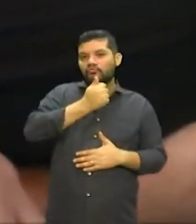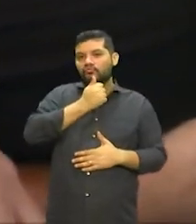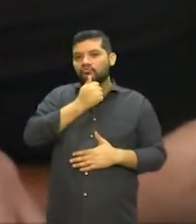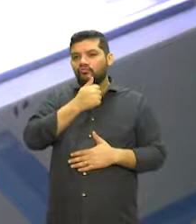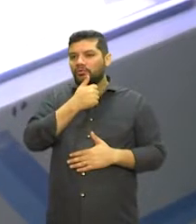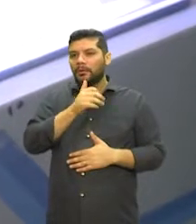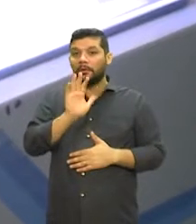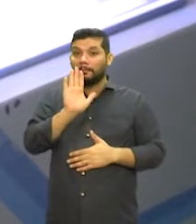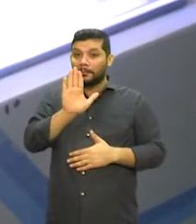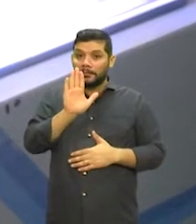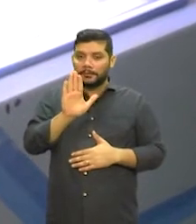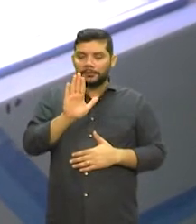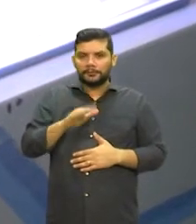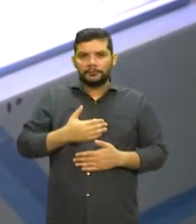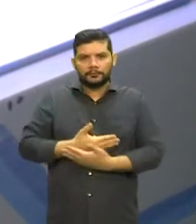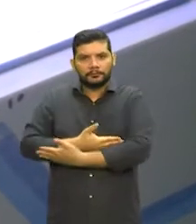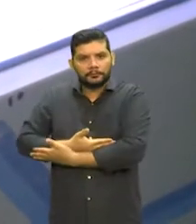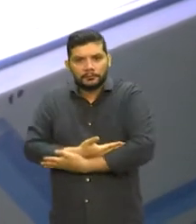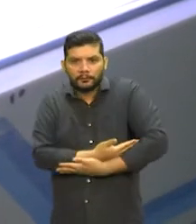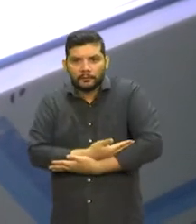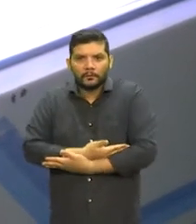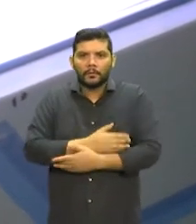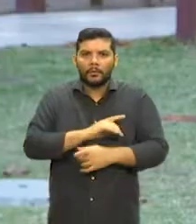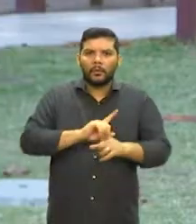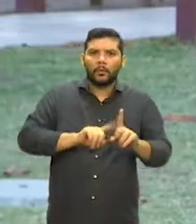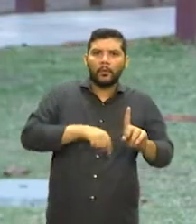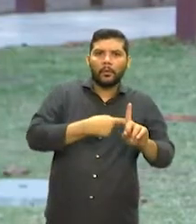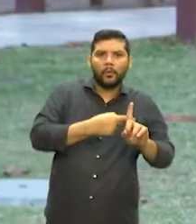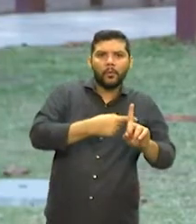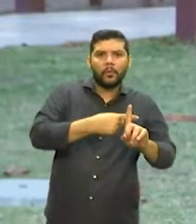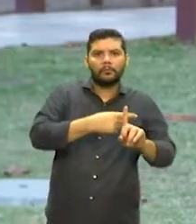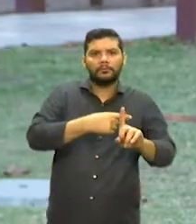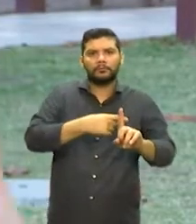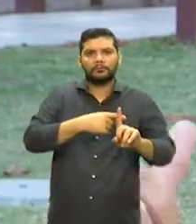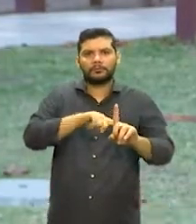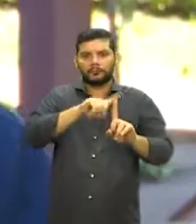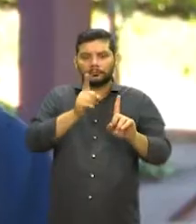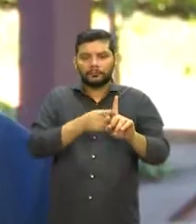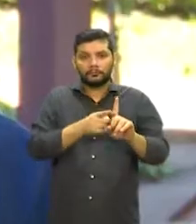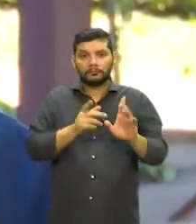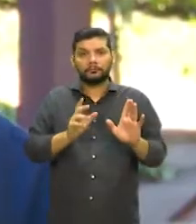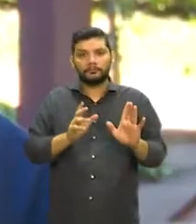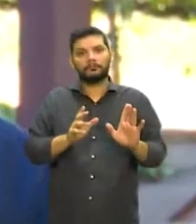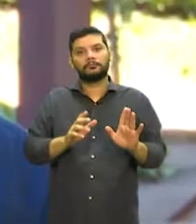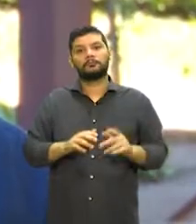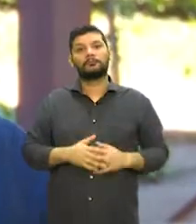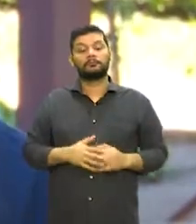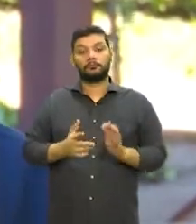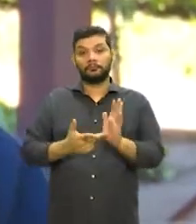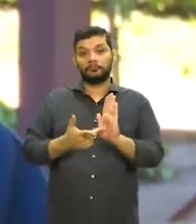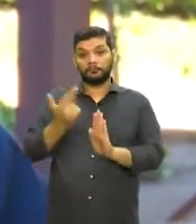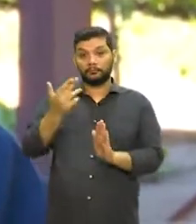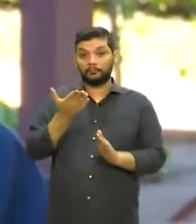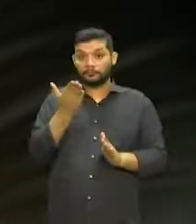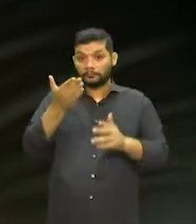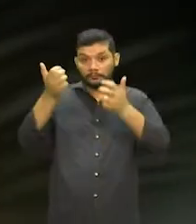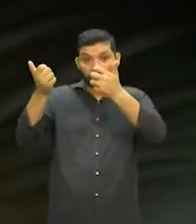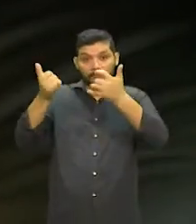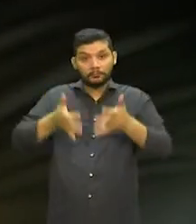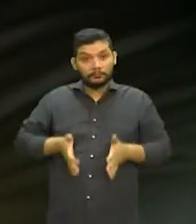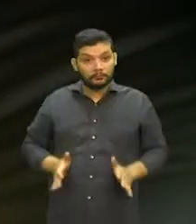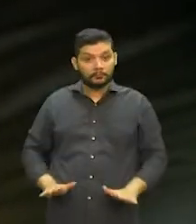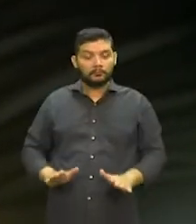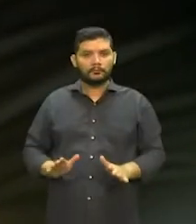ou lactantes vacinadas imunizem seus bebês, de acordo com esse obstetra, o importante é continuar amamentando,